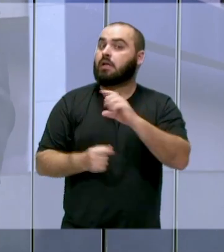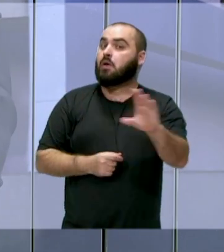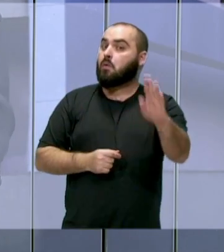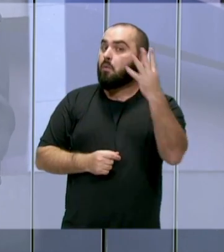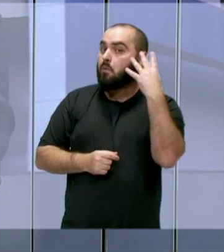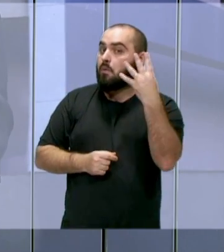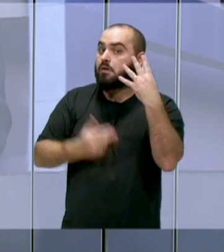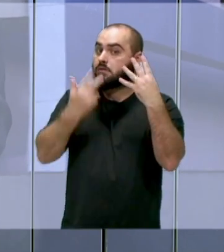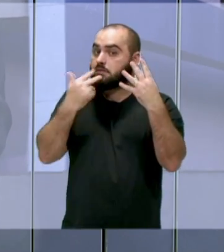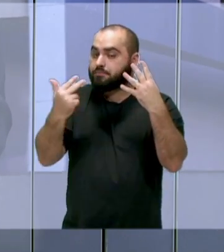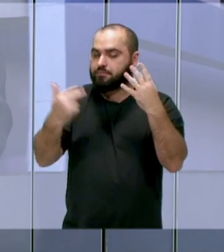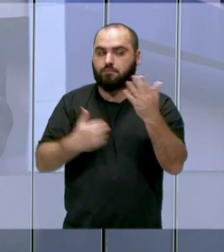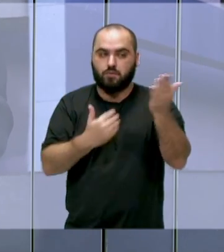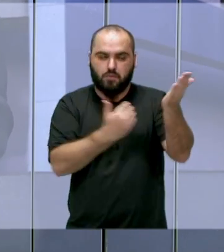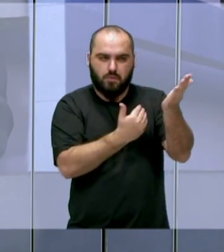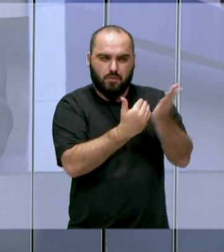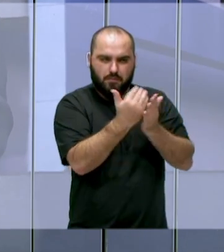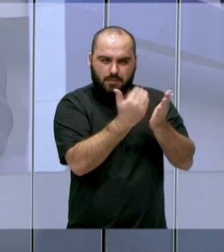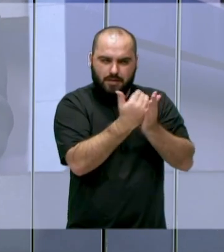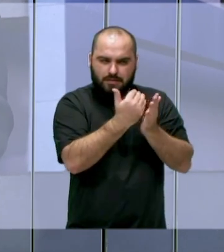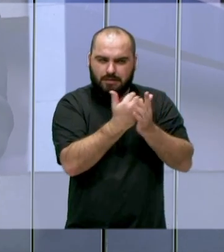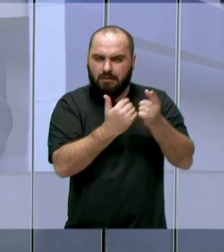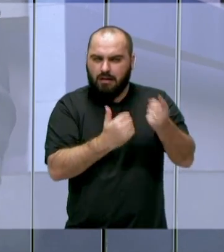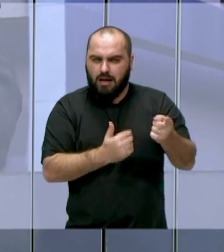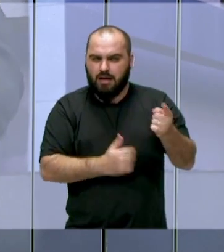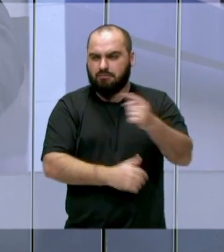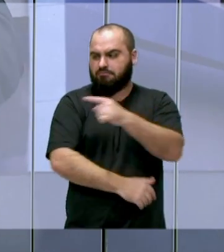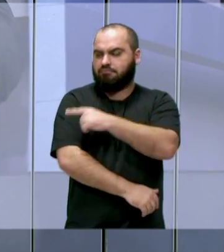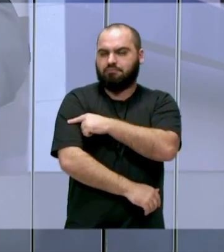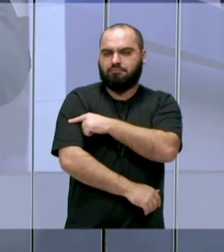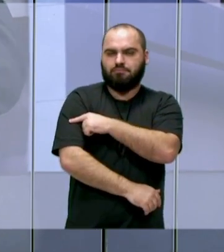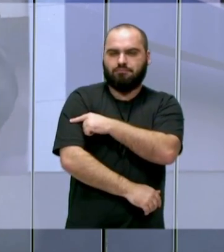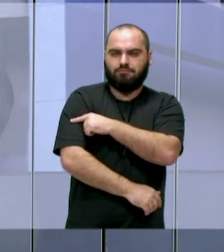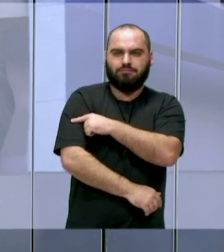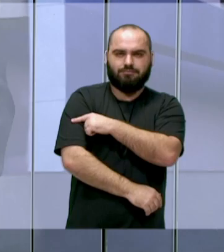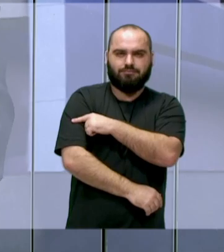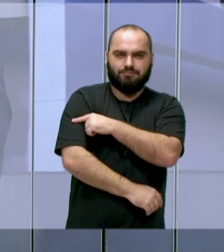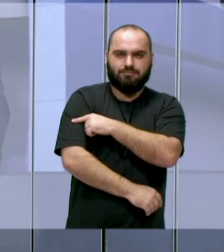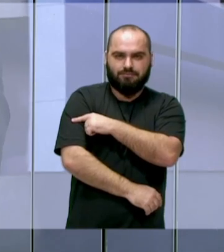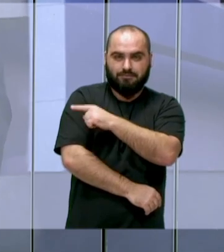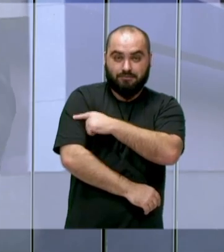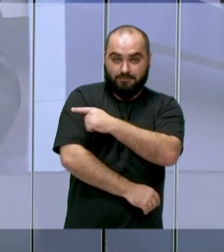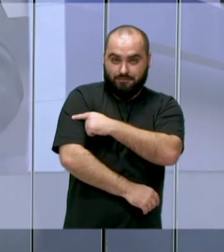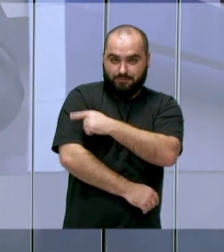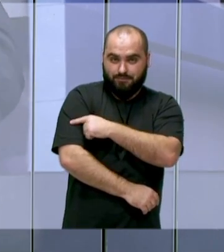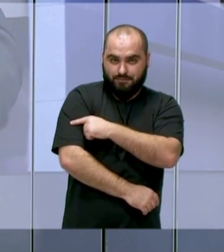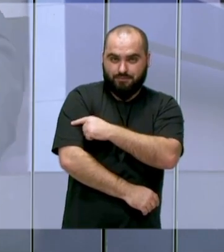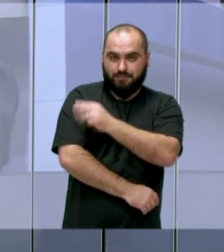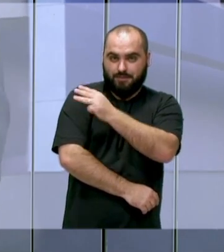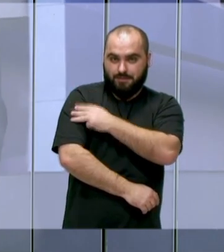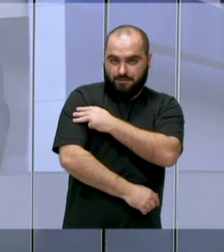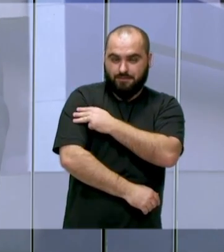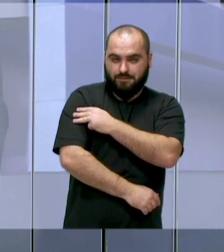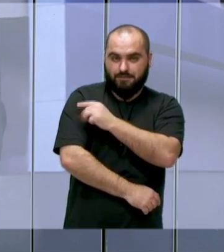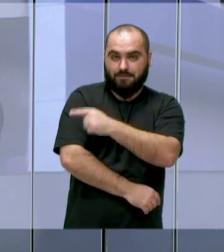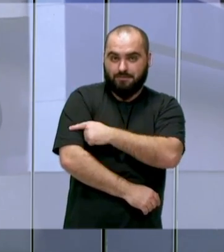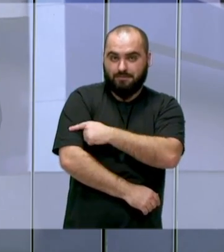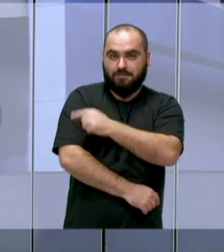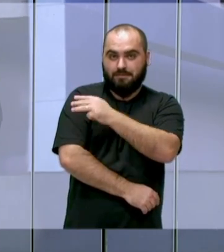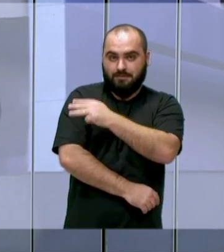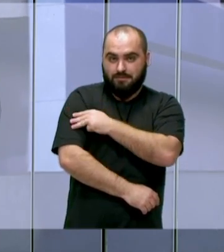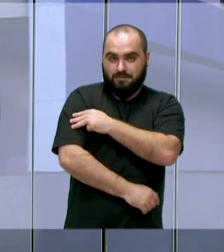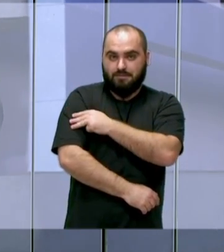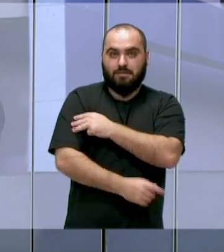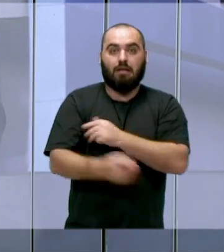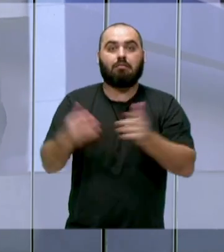começa lá do primeiro ano do ensino fundamental, que agora mudou, não tem mais pré-escola, mas é no primeiro ano, não sei se é o primeiro ano, segunda série, mas vai até o